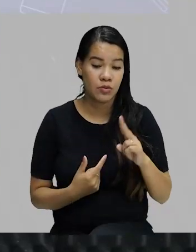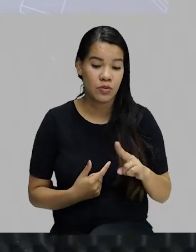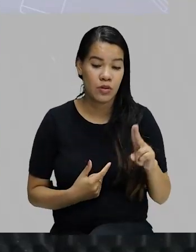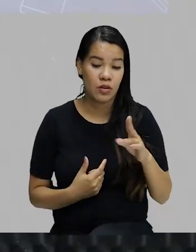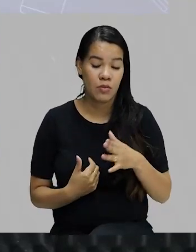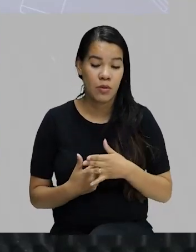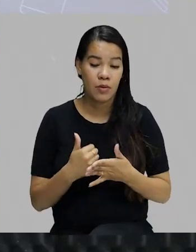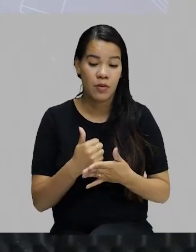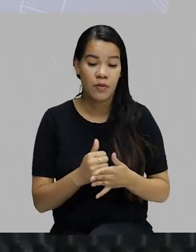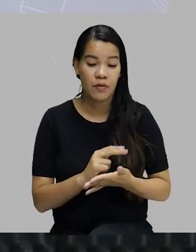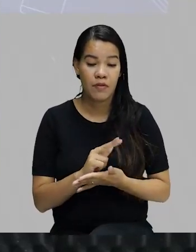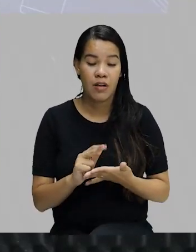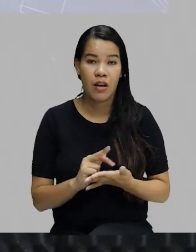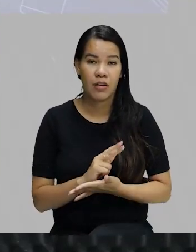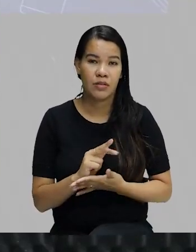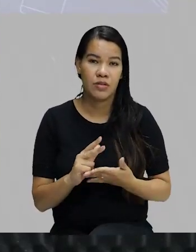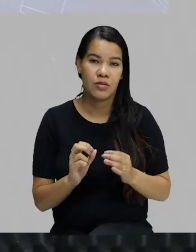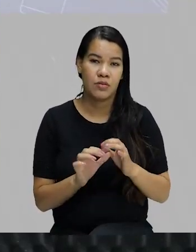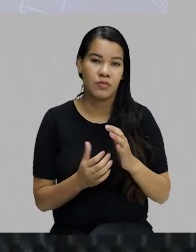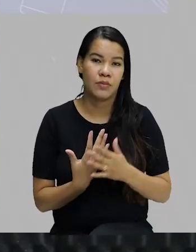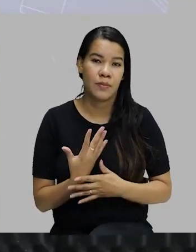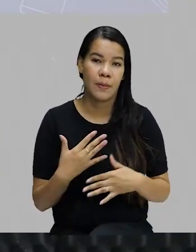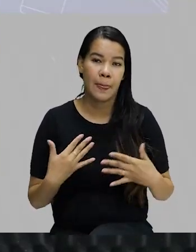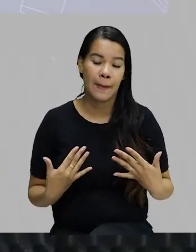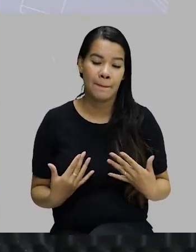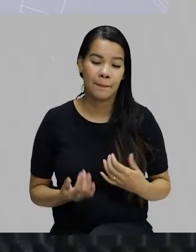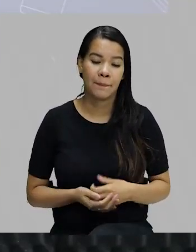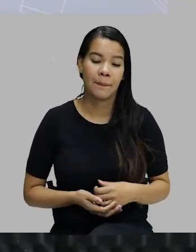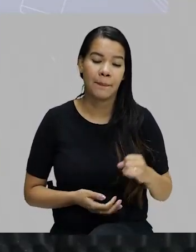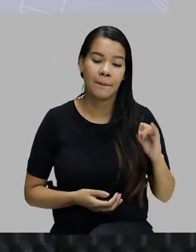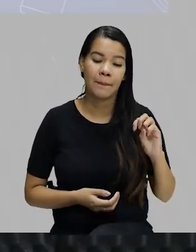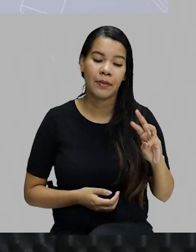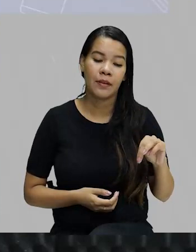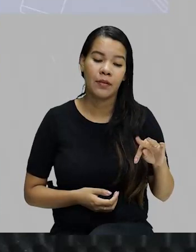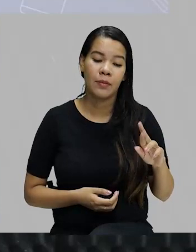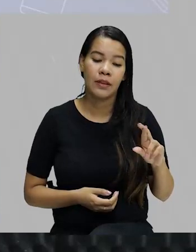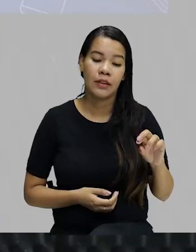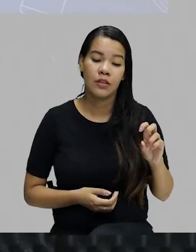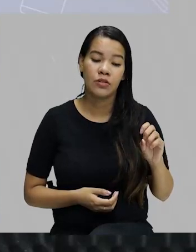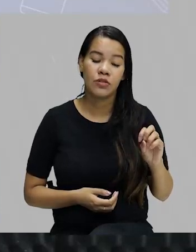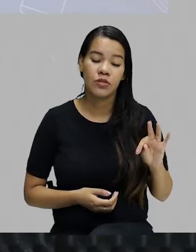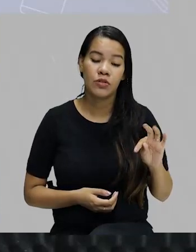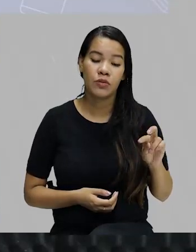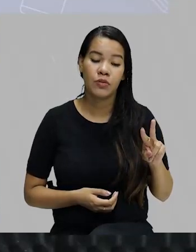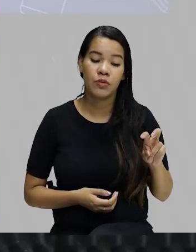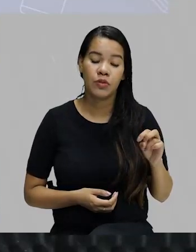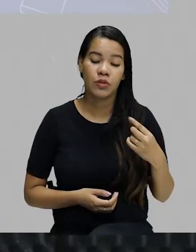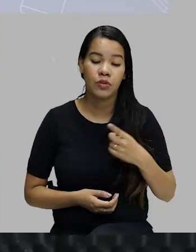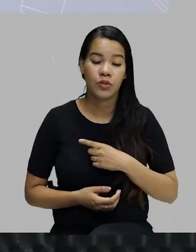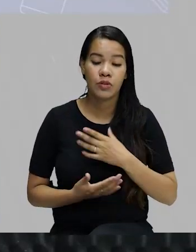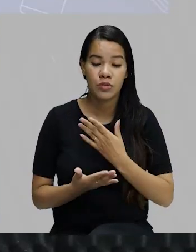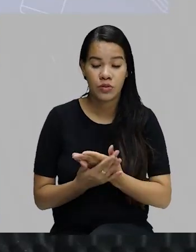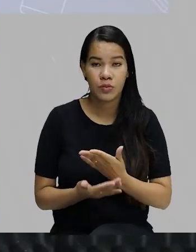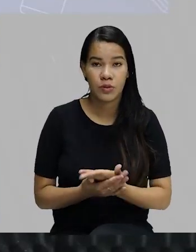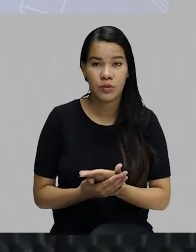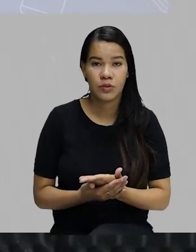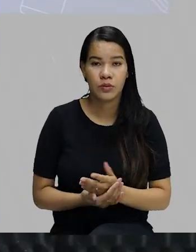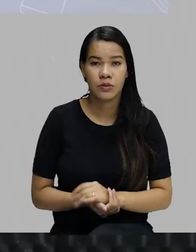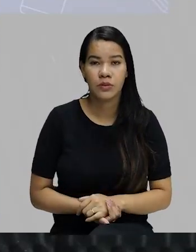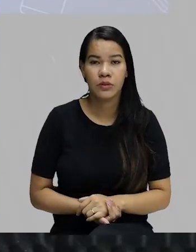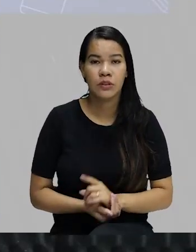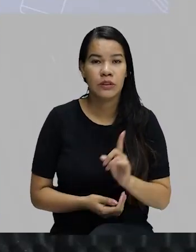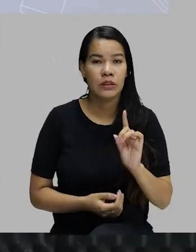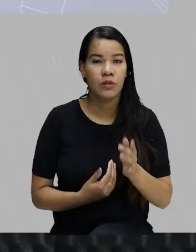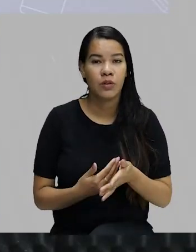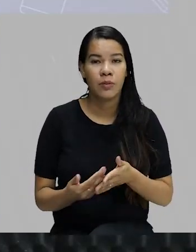outras construções. Então, o modo imperativo, que é o que nós estamos estudando, não